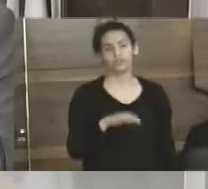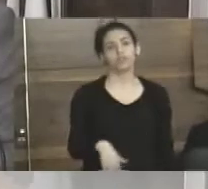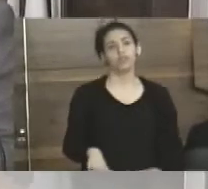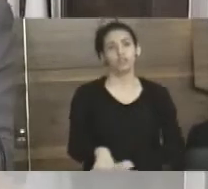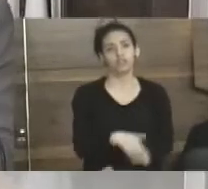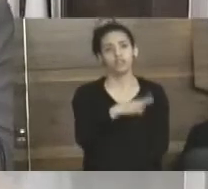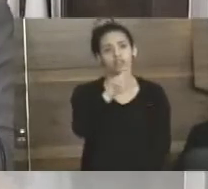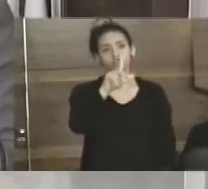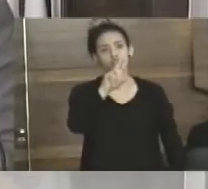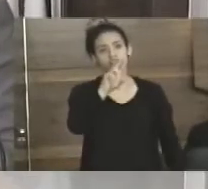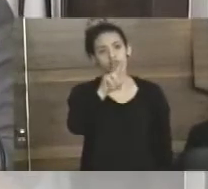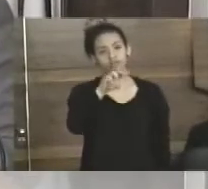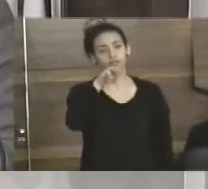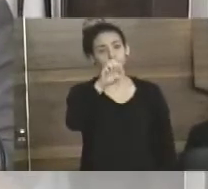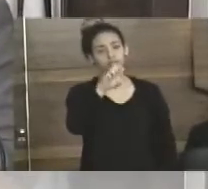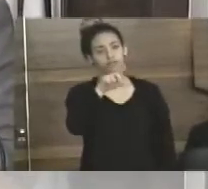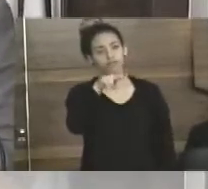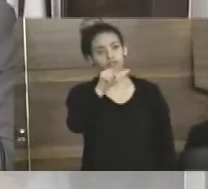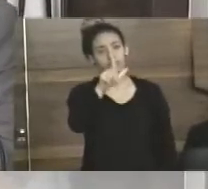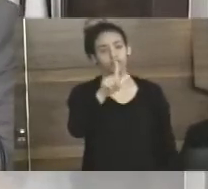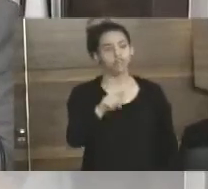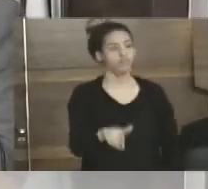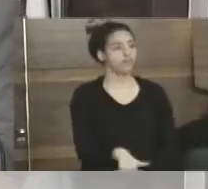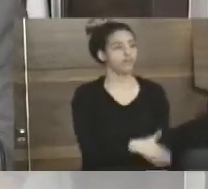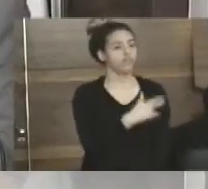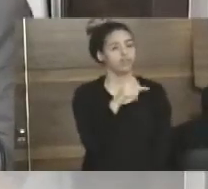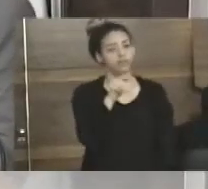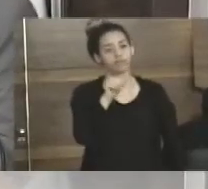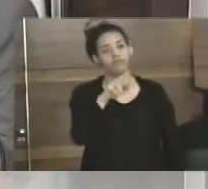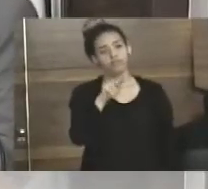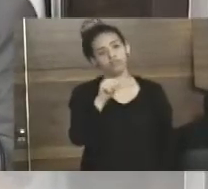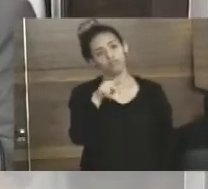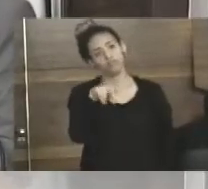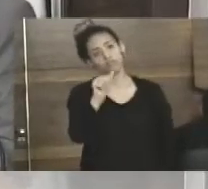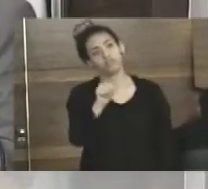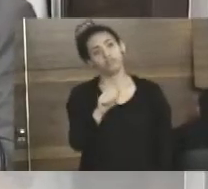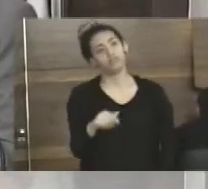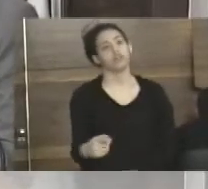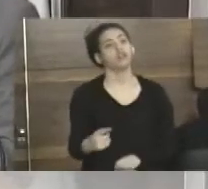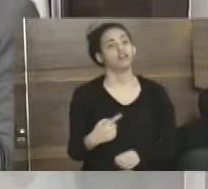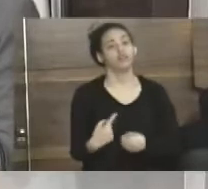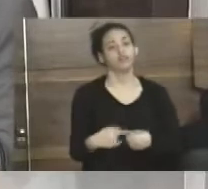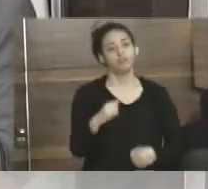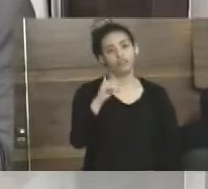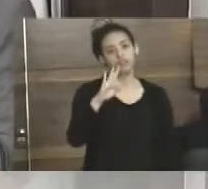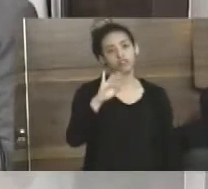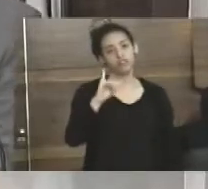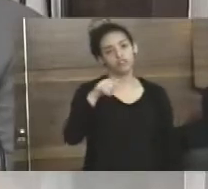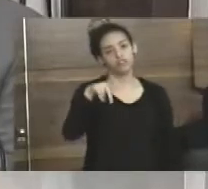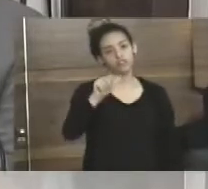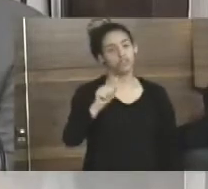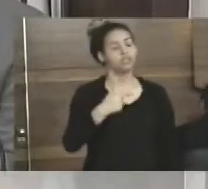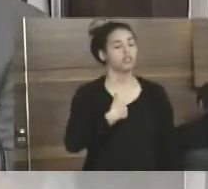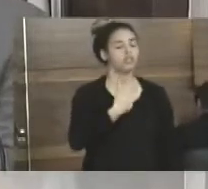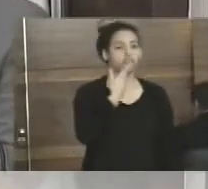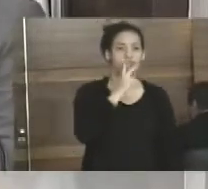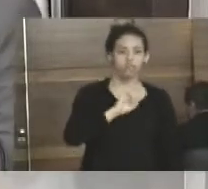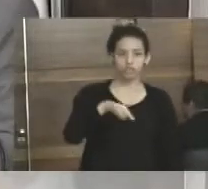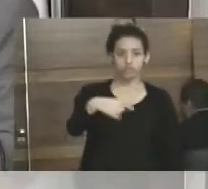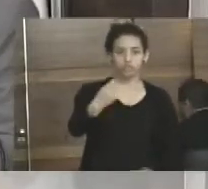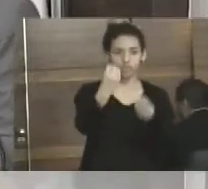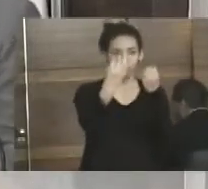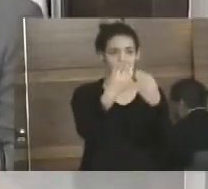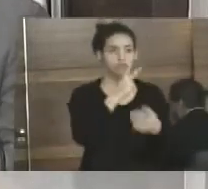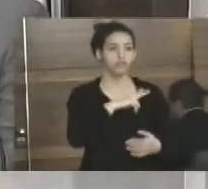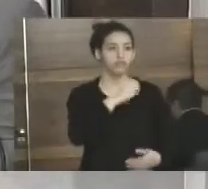da rua Blumenau e da rua Paraná, no bairro da Itinga. Eu vou voltar à explicação pessoal.